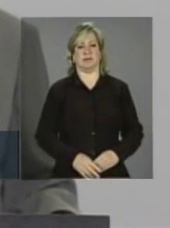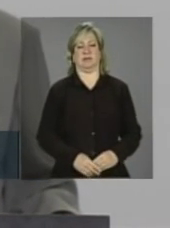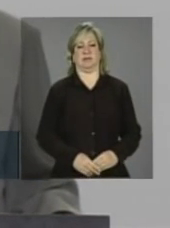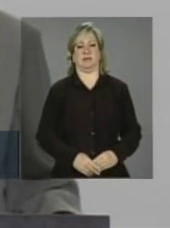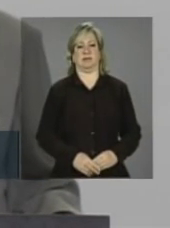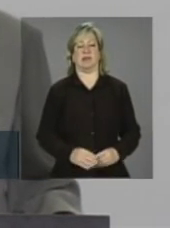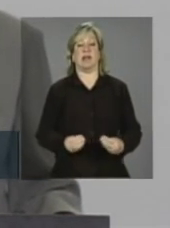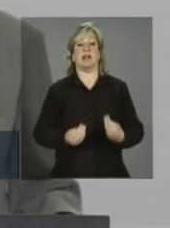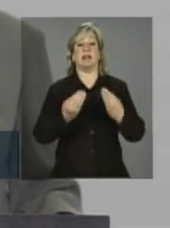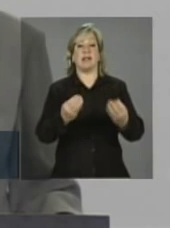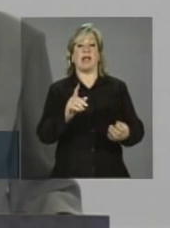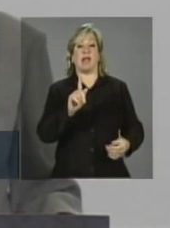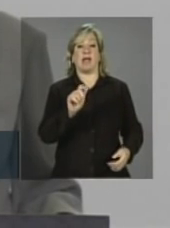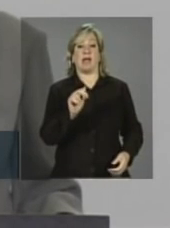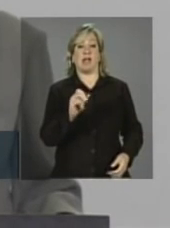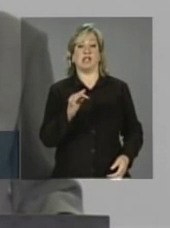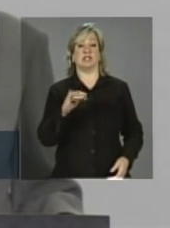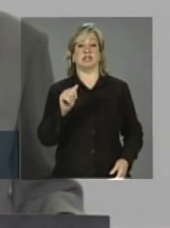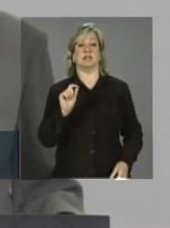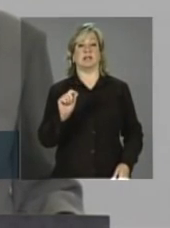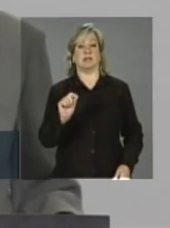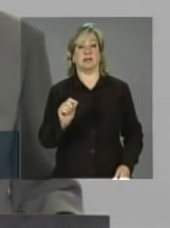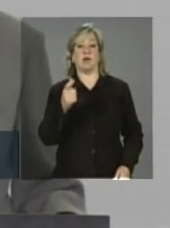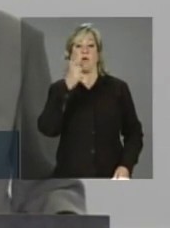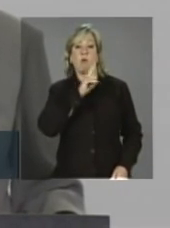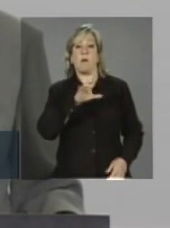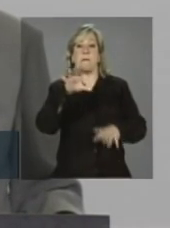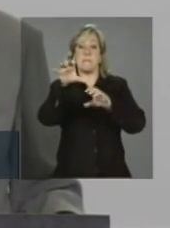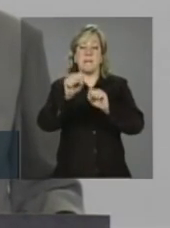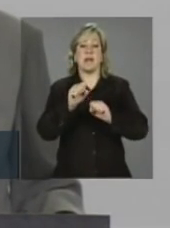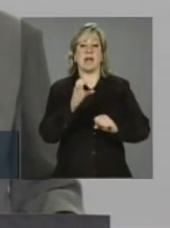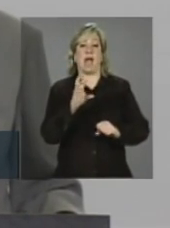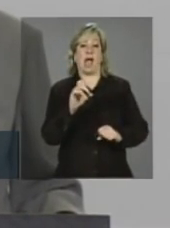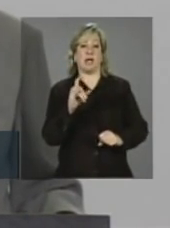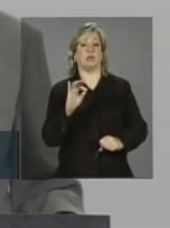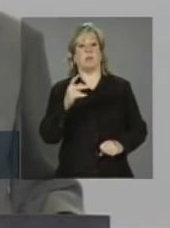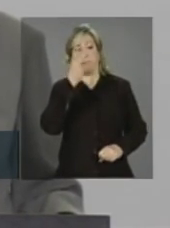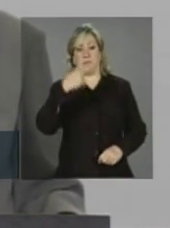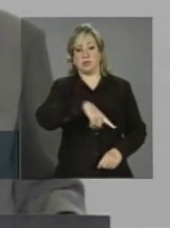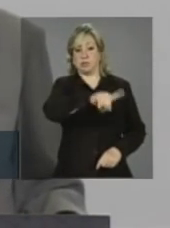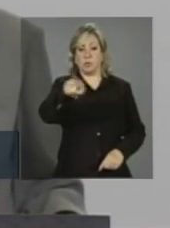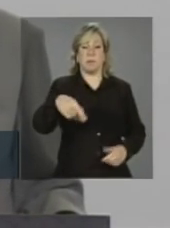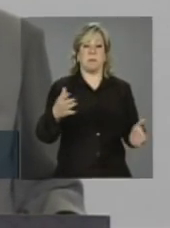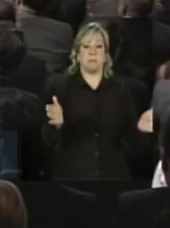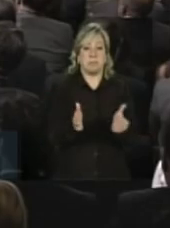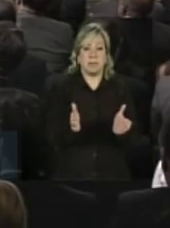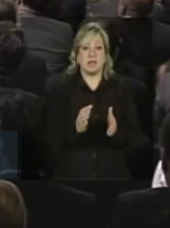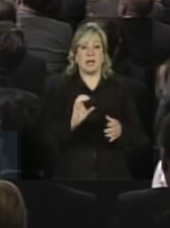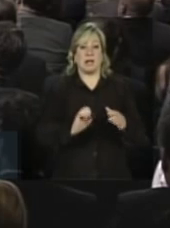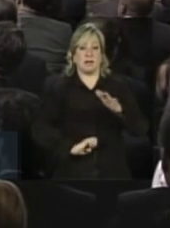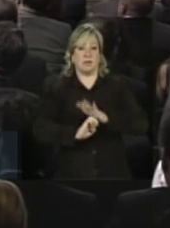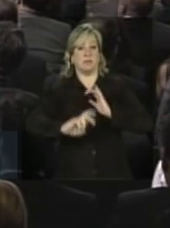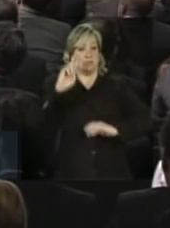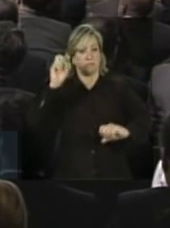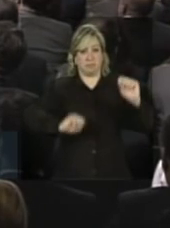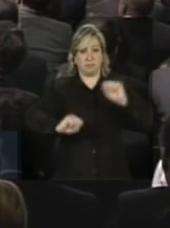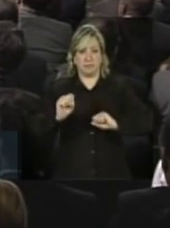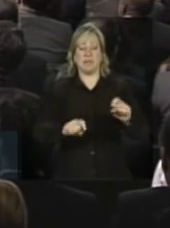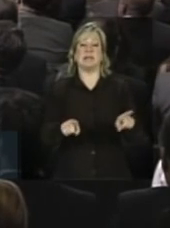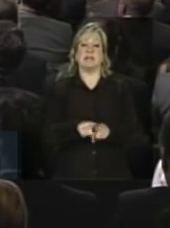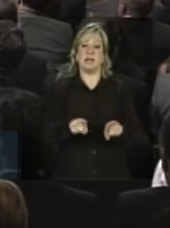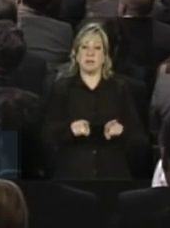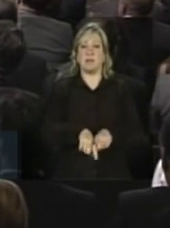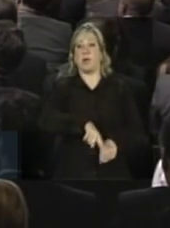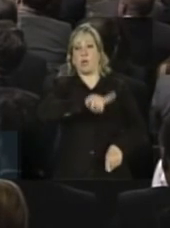garantir acesso ao crédito pelos nossos microempreendedores e ainda se sermos